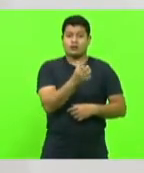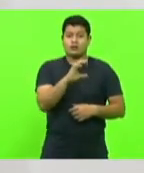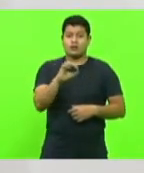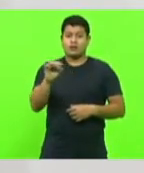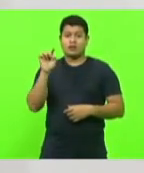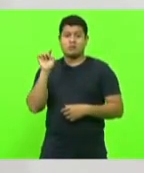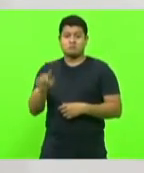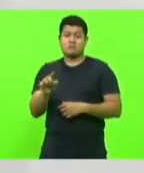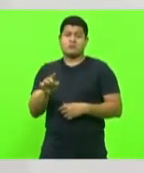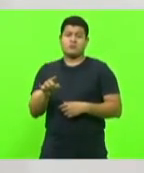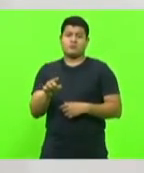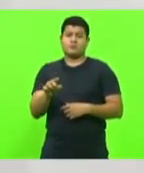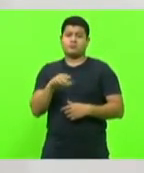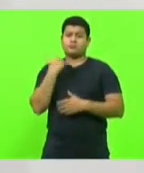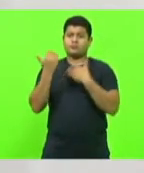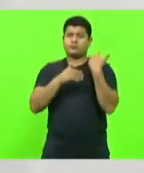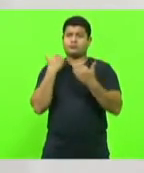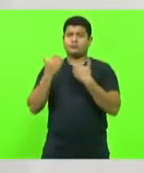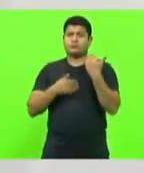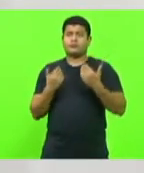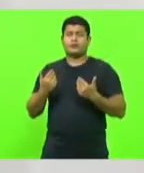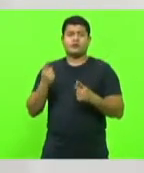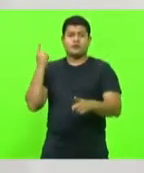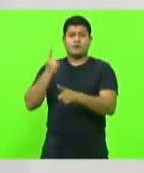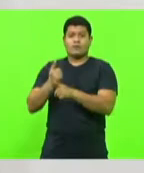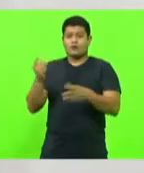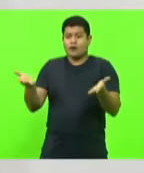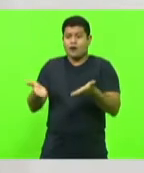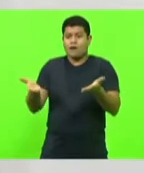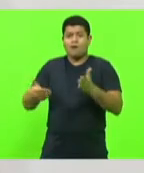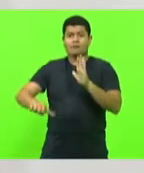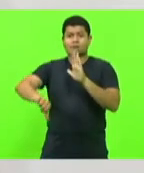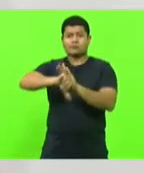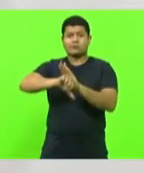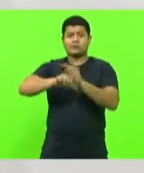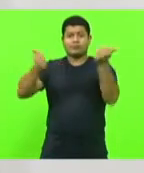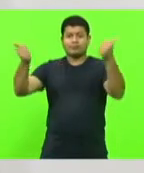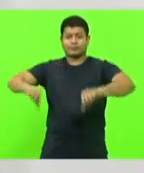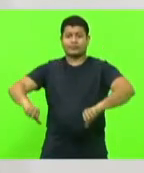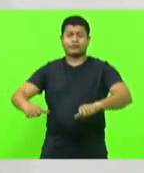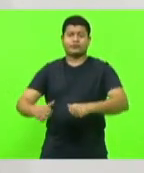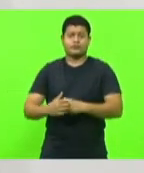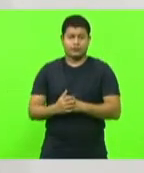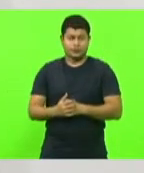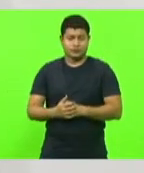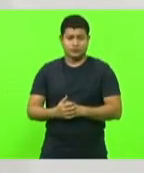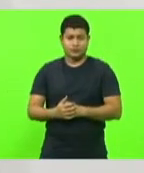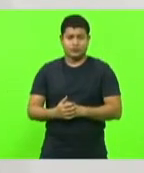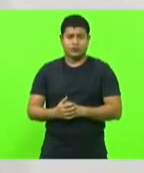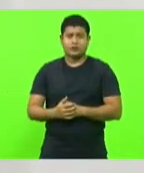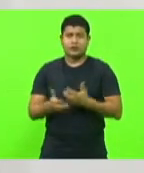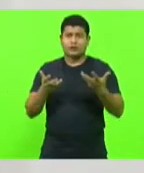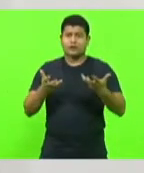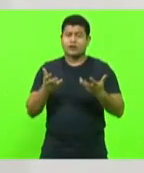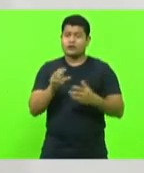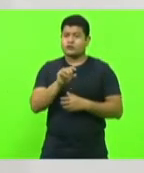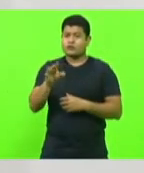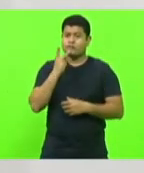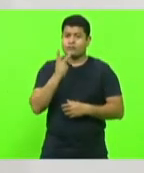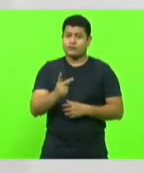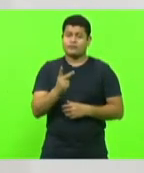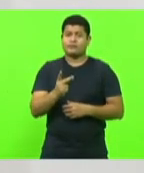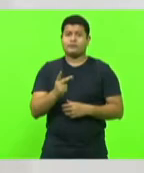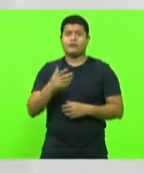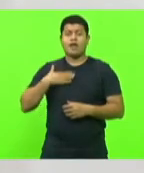mortes descobre-se crimes ainda piores. Eu quero apenas dizer como